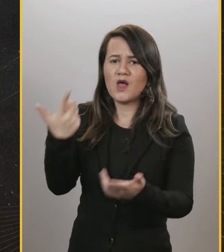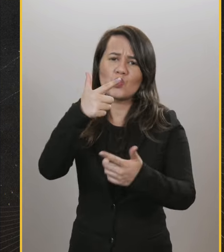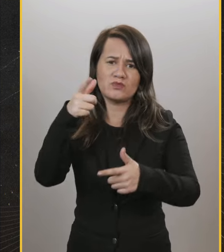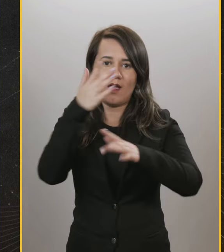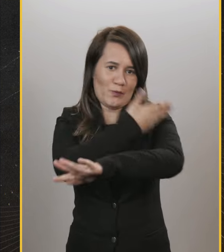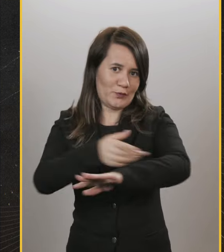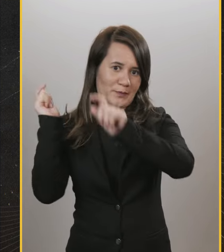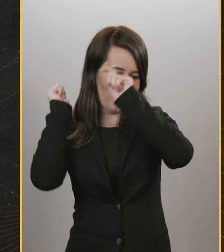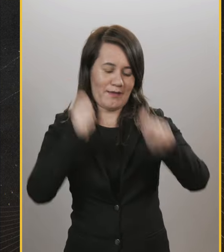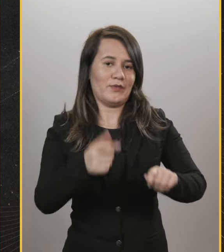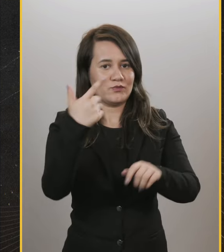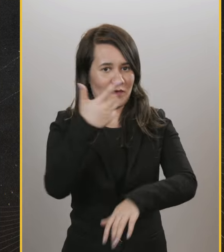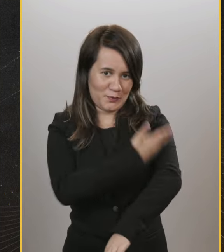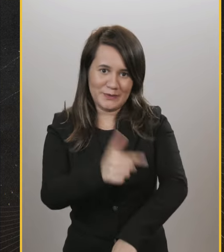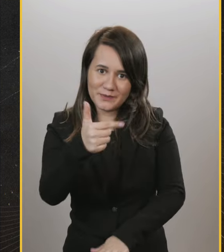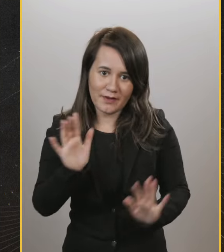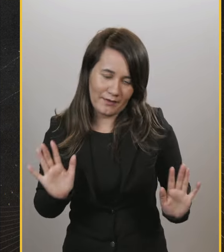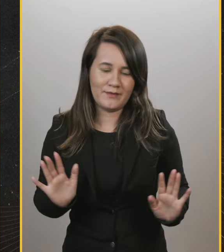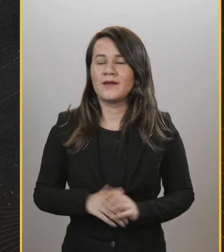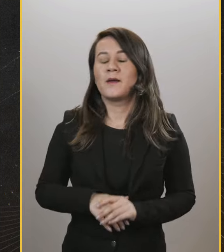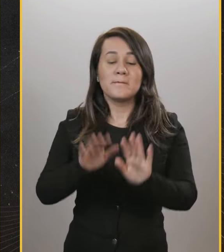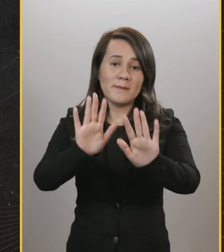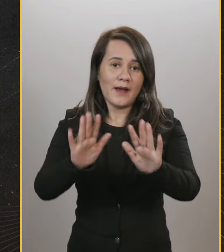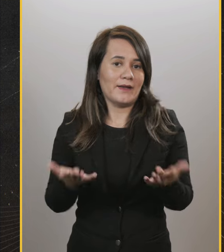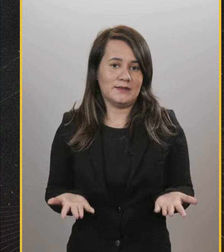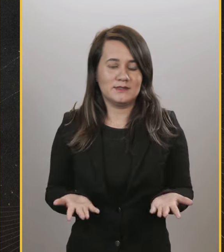está uma vibe, tudo bem, não tem cadeirada por aí à vontade,